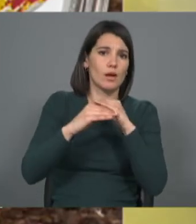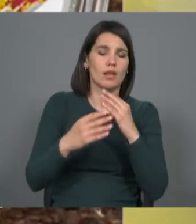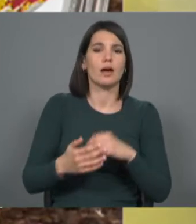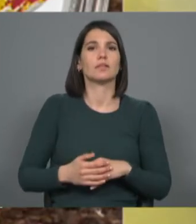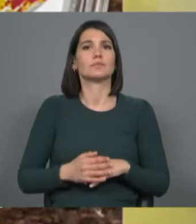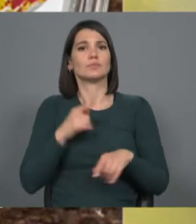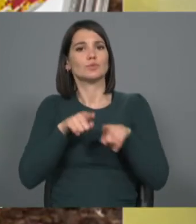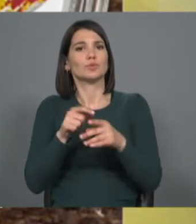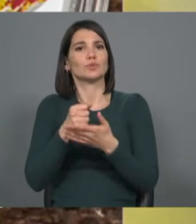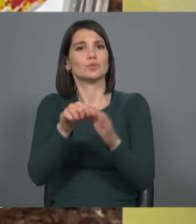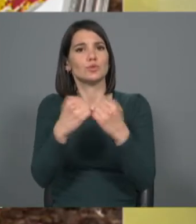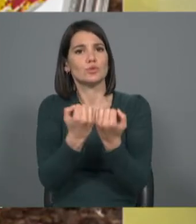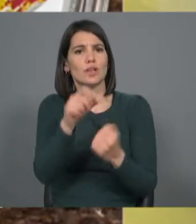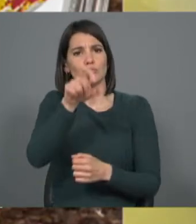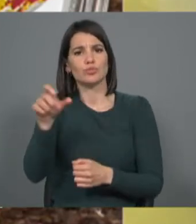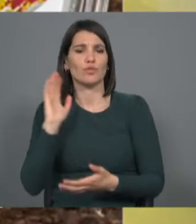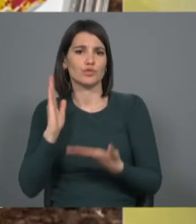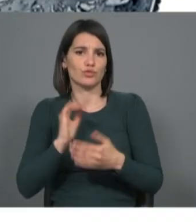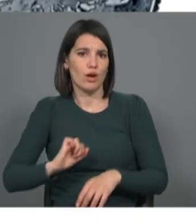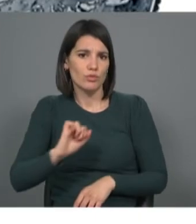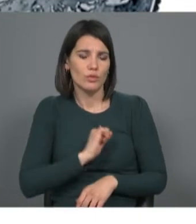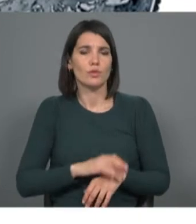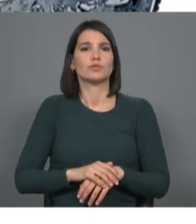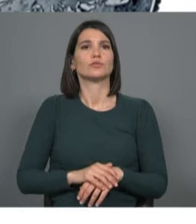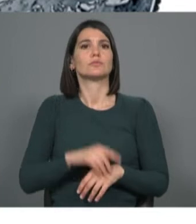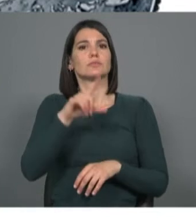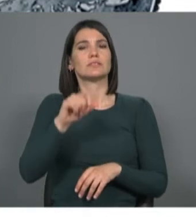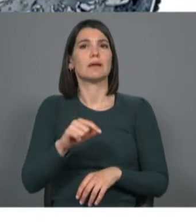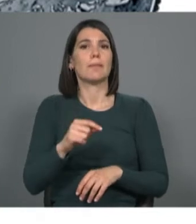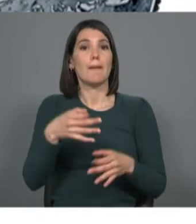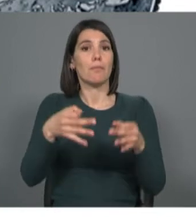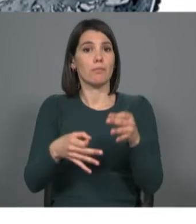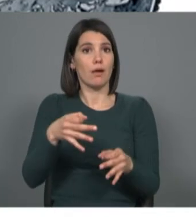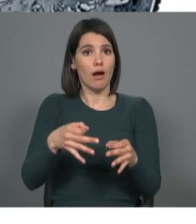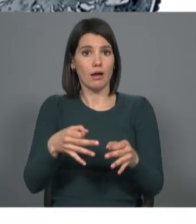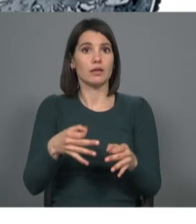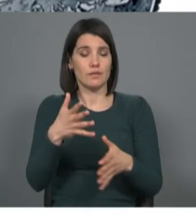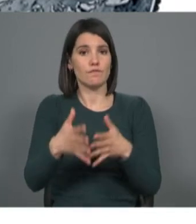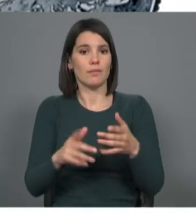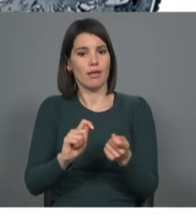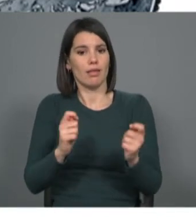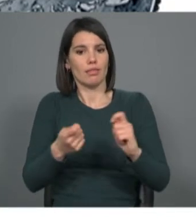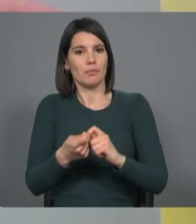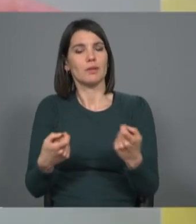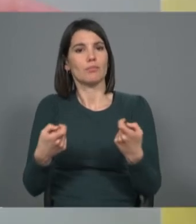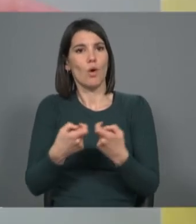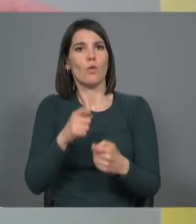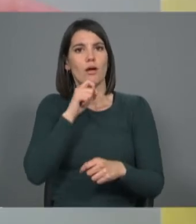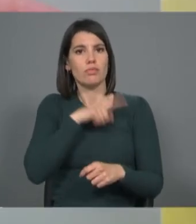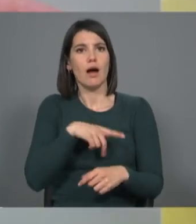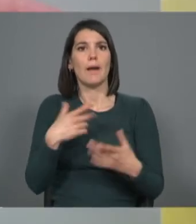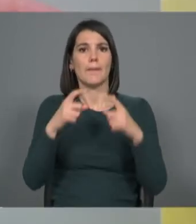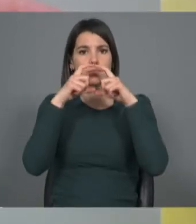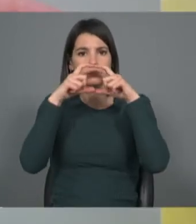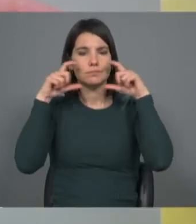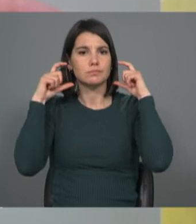de apoio social aos nossos trabalhadores, adaptámos as nossas máquinas industriais para conceber e produzir máscaras de